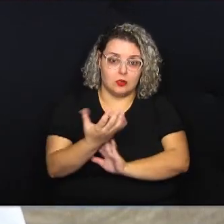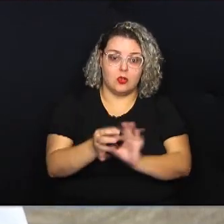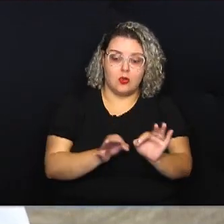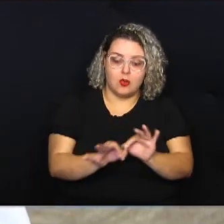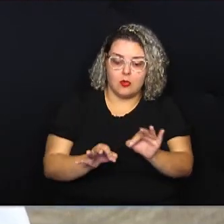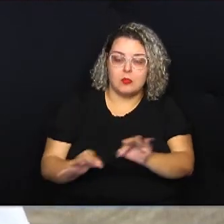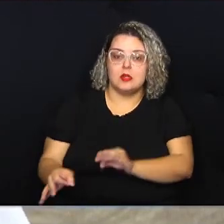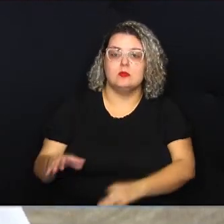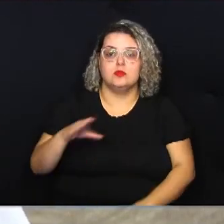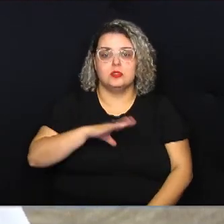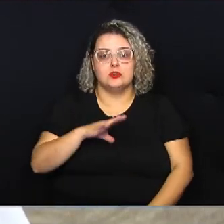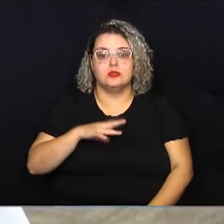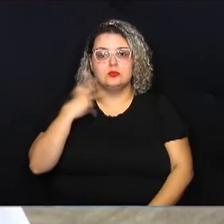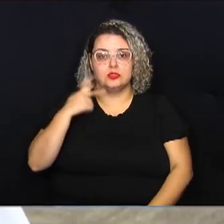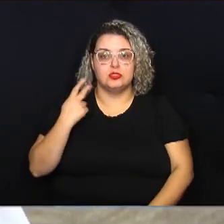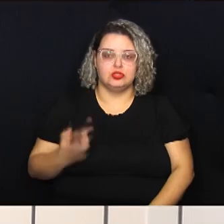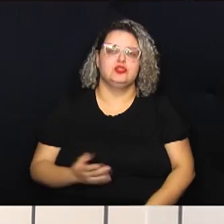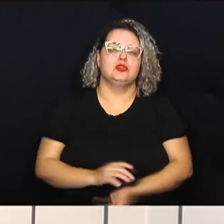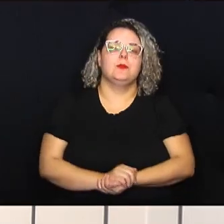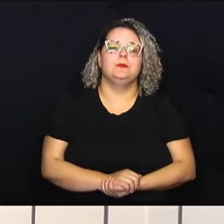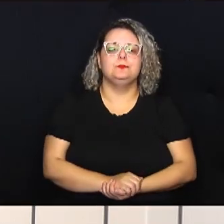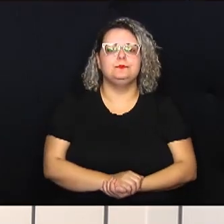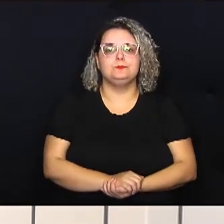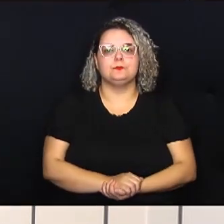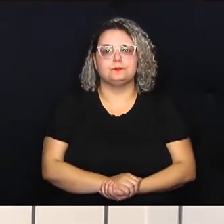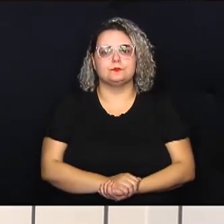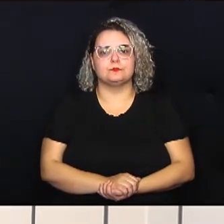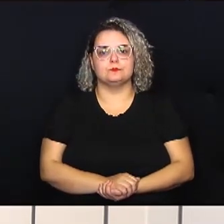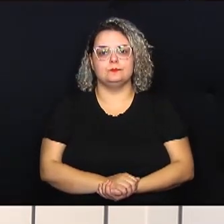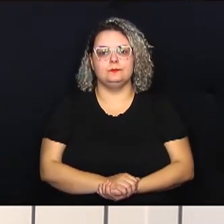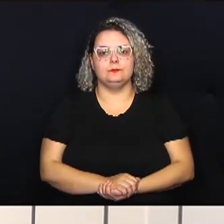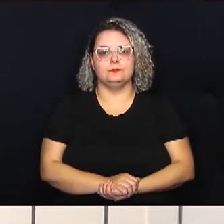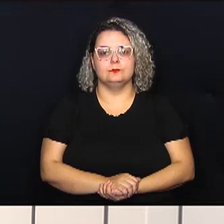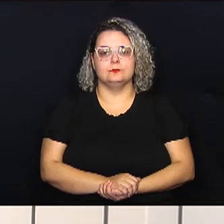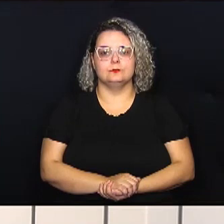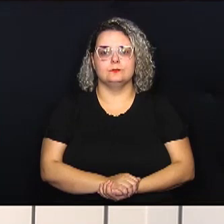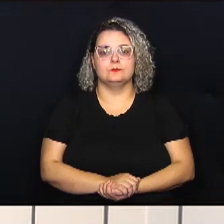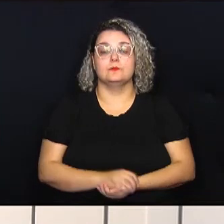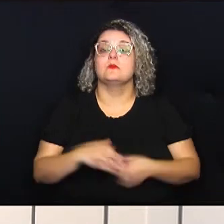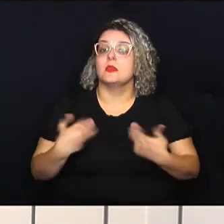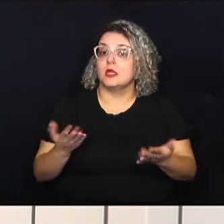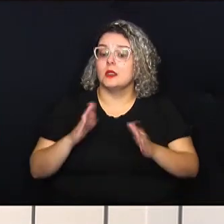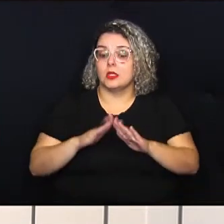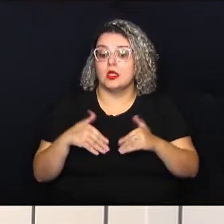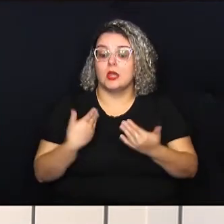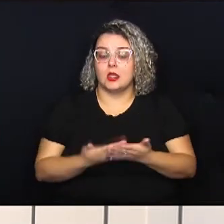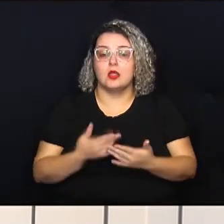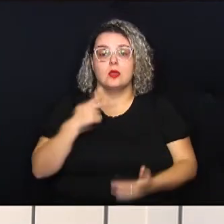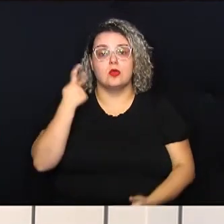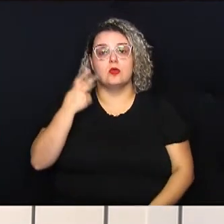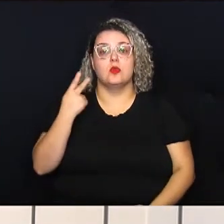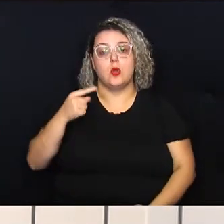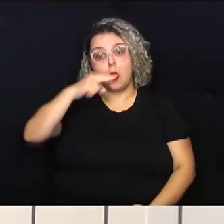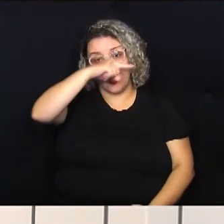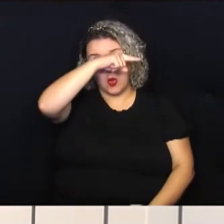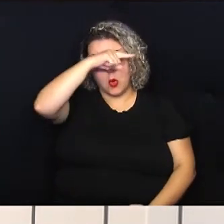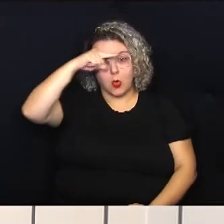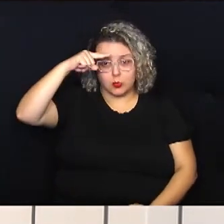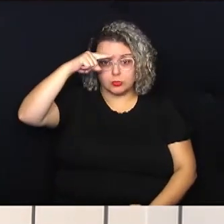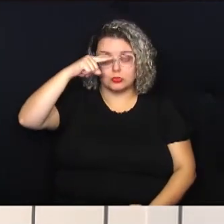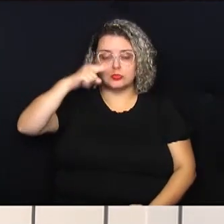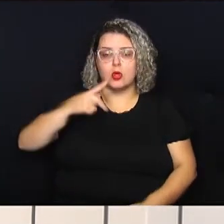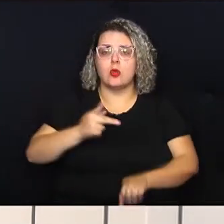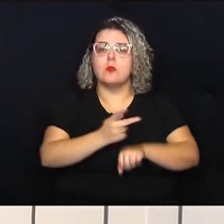Municipal de Política sobre Drogas. E através de requerimento, o vereador Otto Alejandro